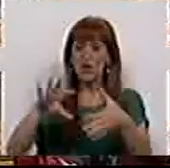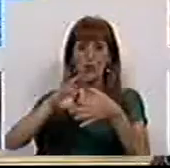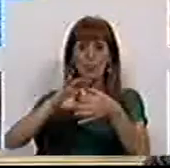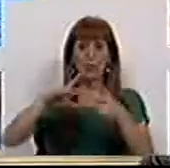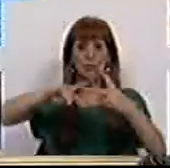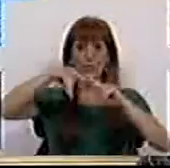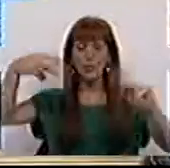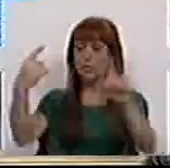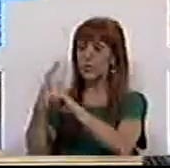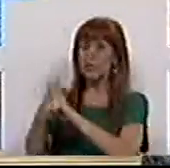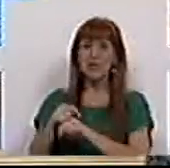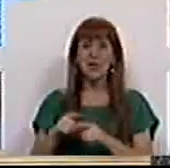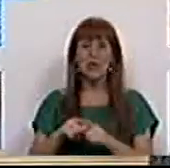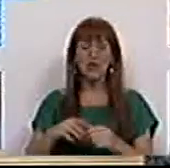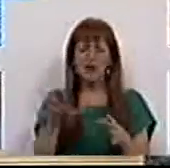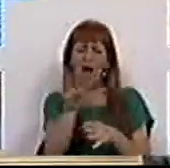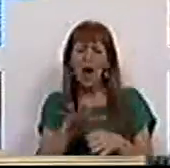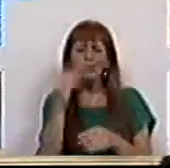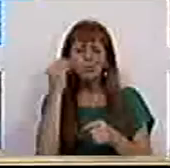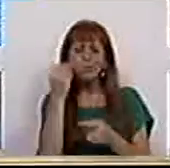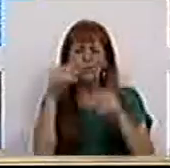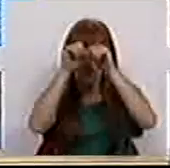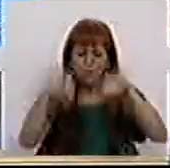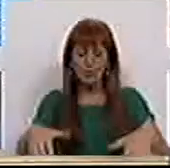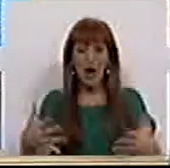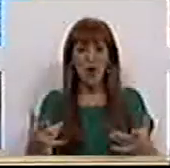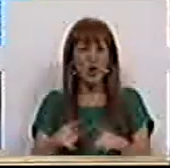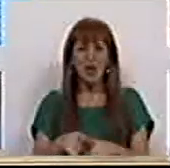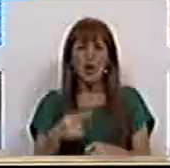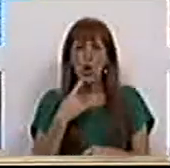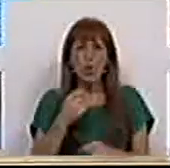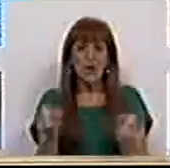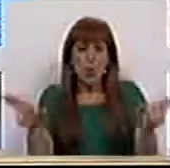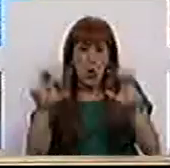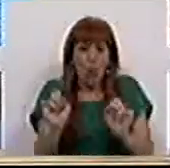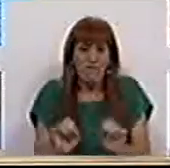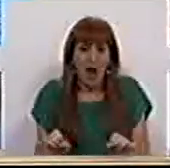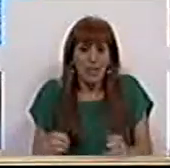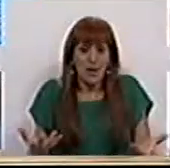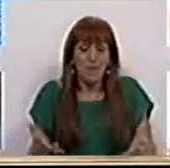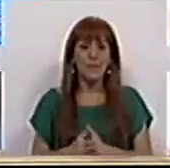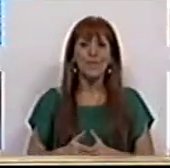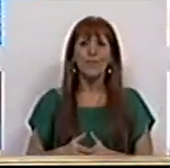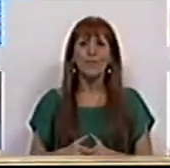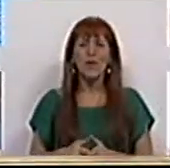intermunicipais na configuração atual. Aliás, não estou a dar novidade nenhuma.